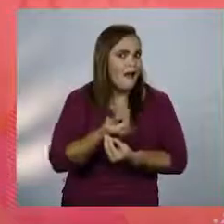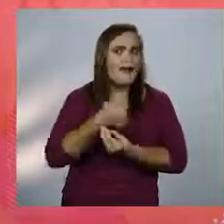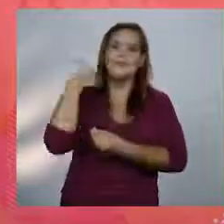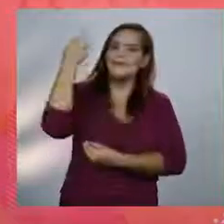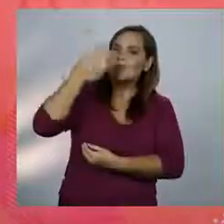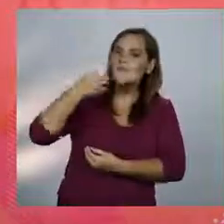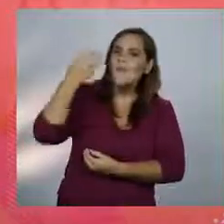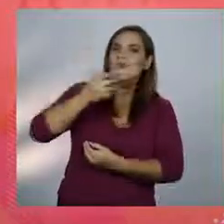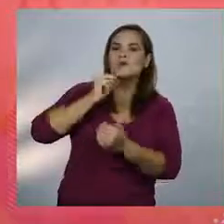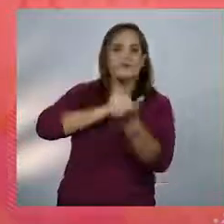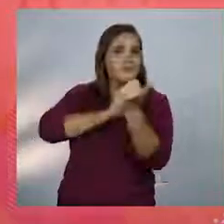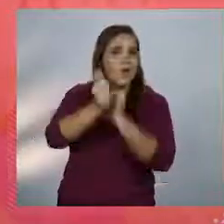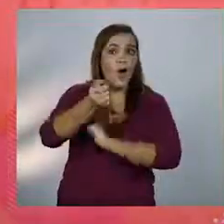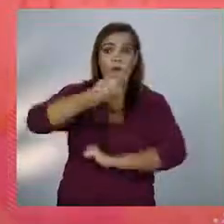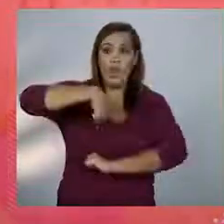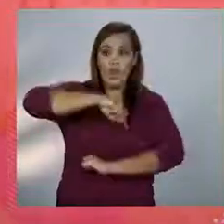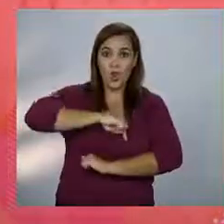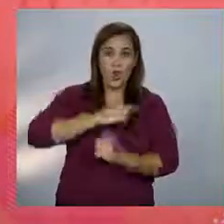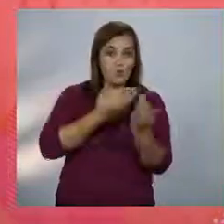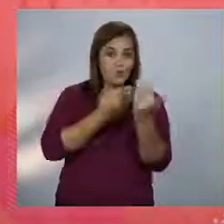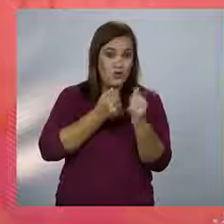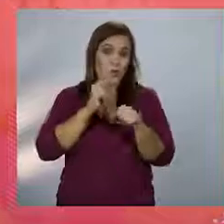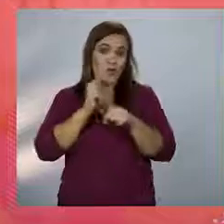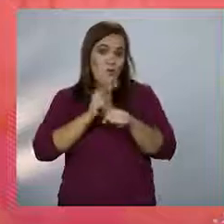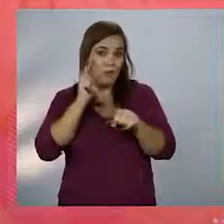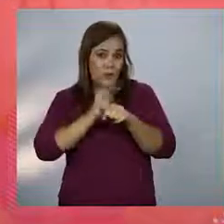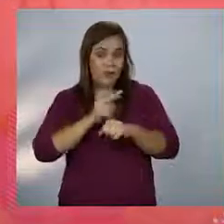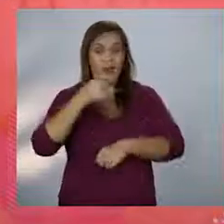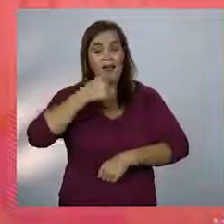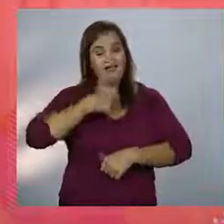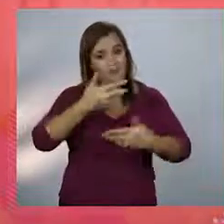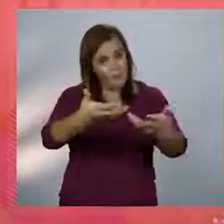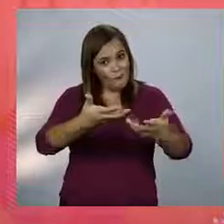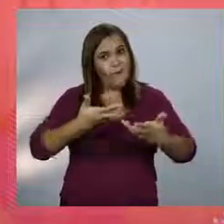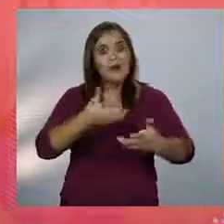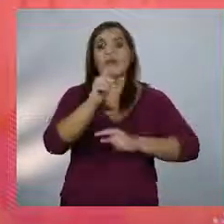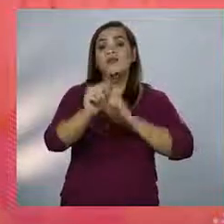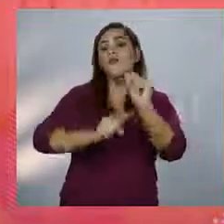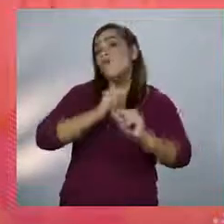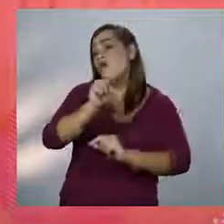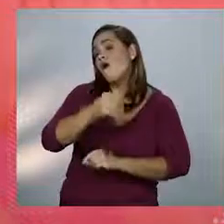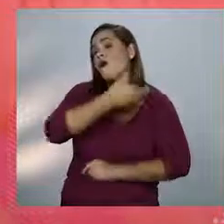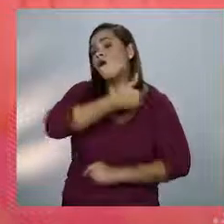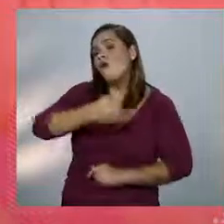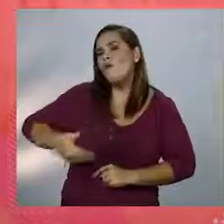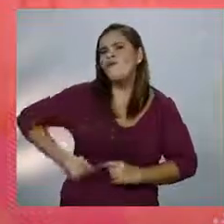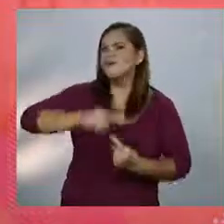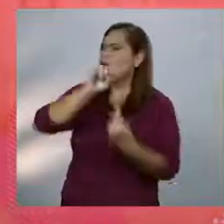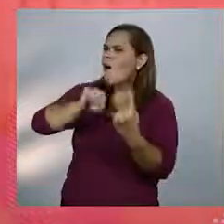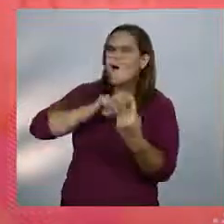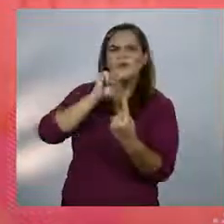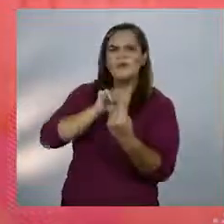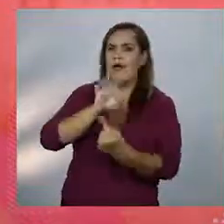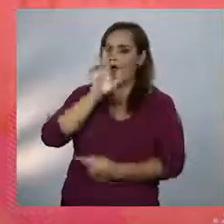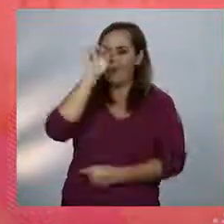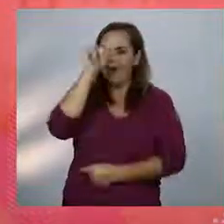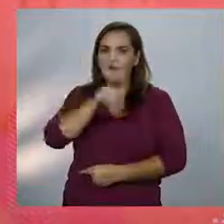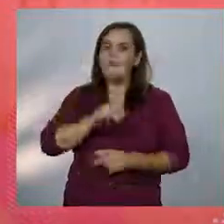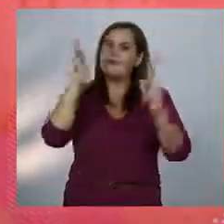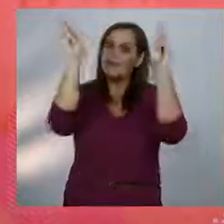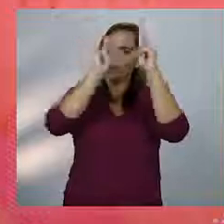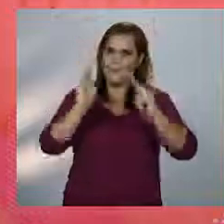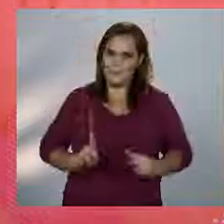ao esporte. Vamos proteger nossa juventude. Eu quero ser governadora pra dar